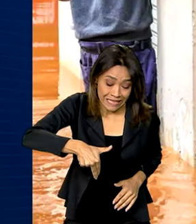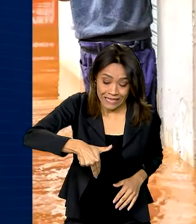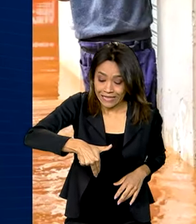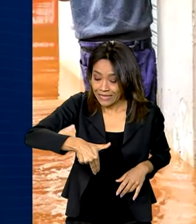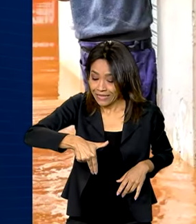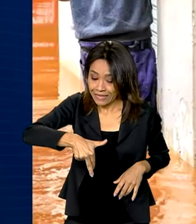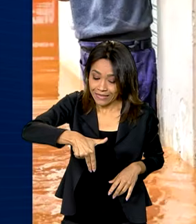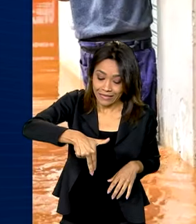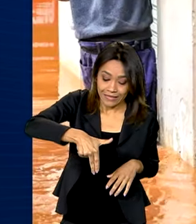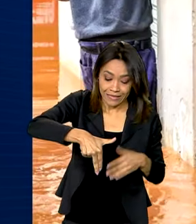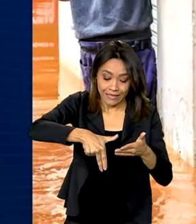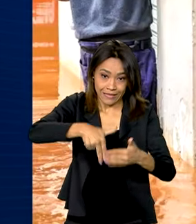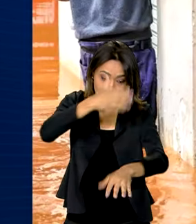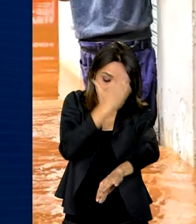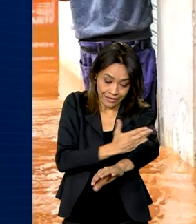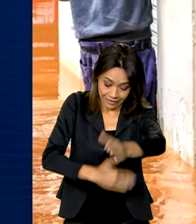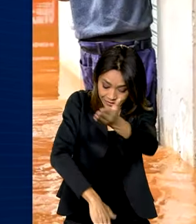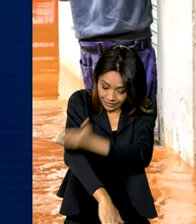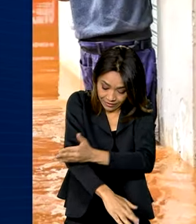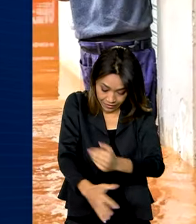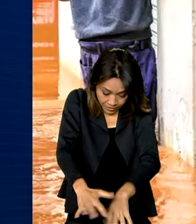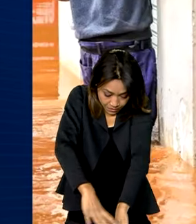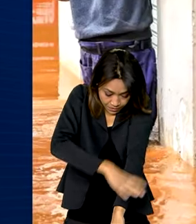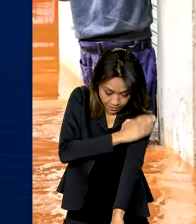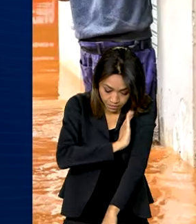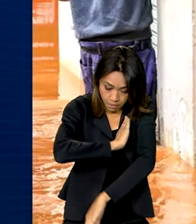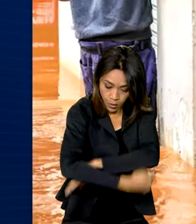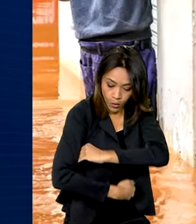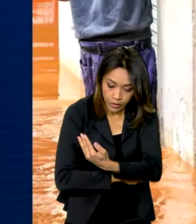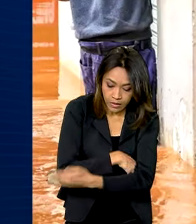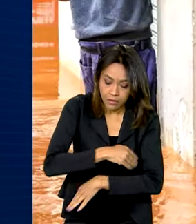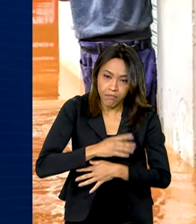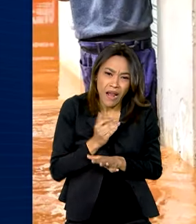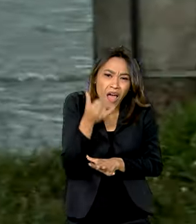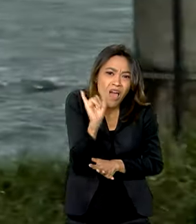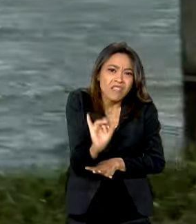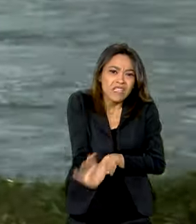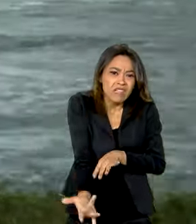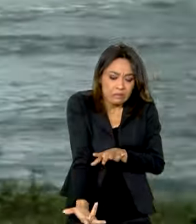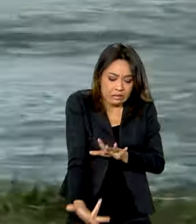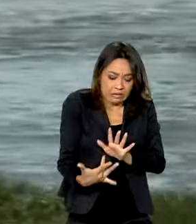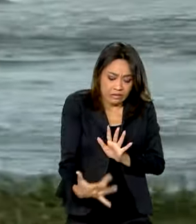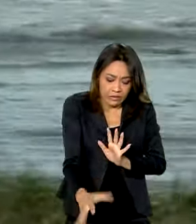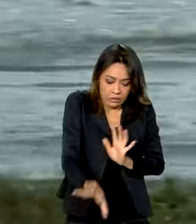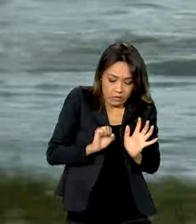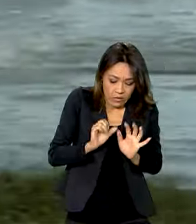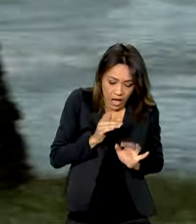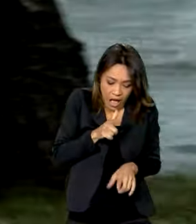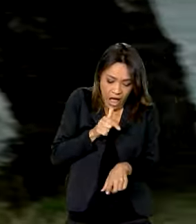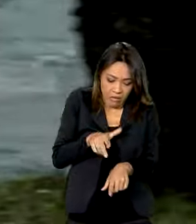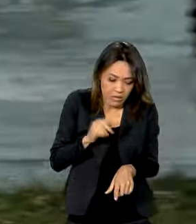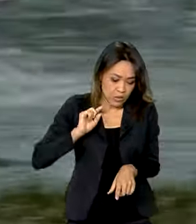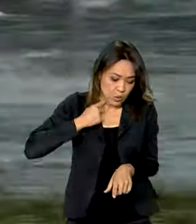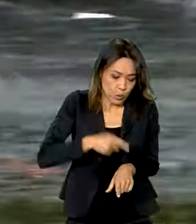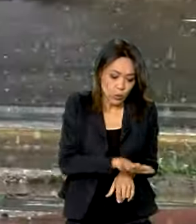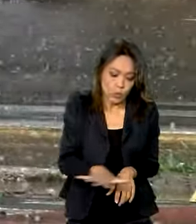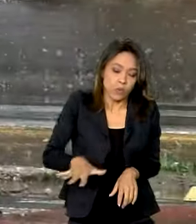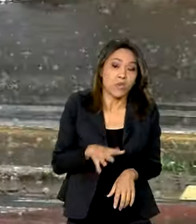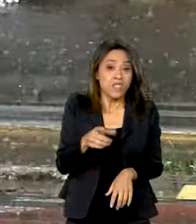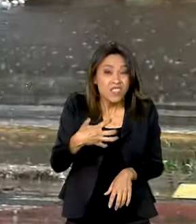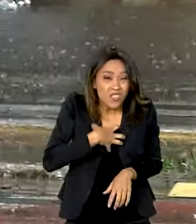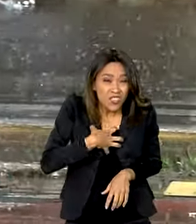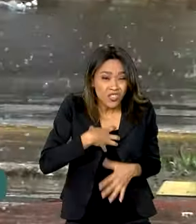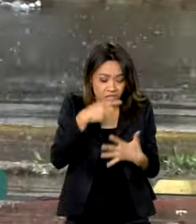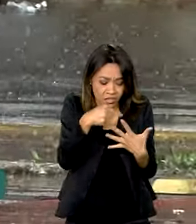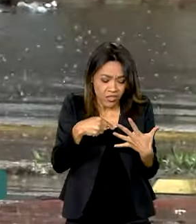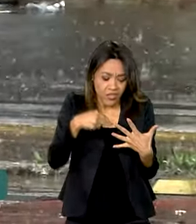equipamentos de proteção para tentar minimizar o contato. E ao sentir qualquer sintoma, a